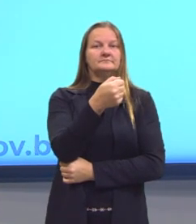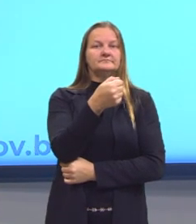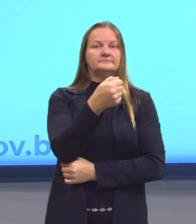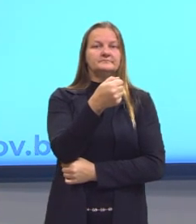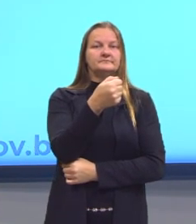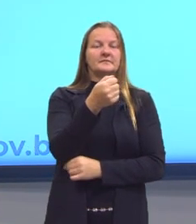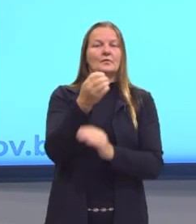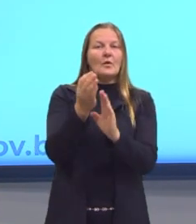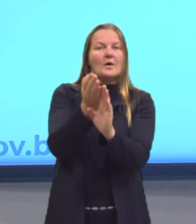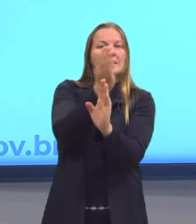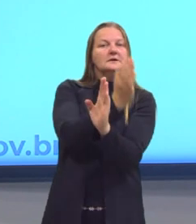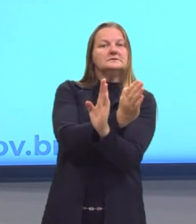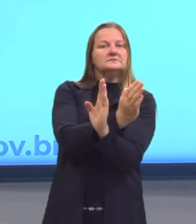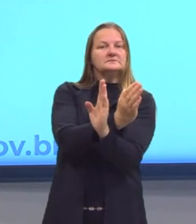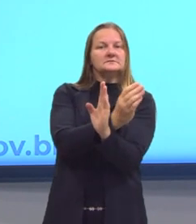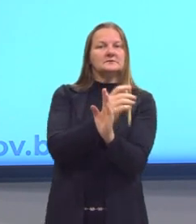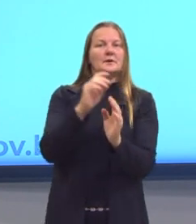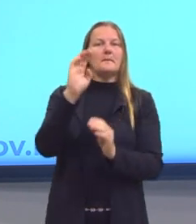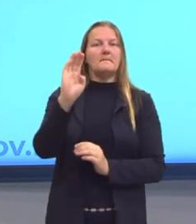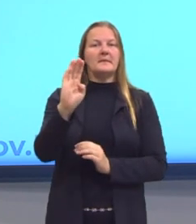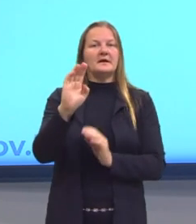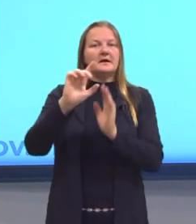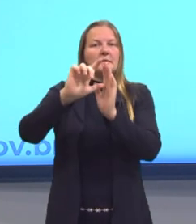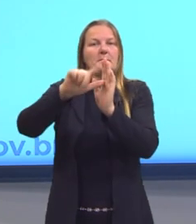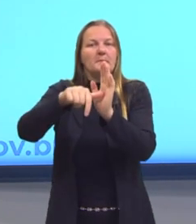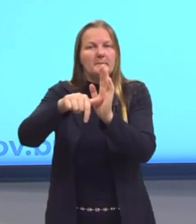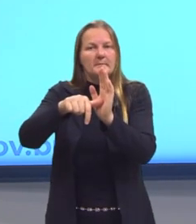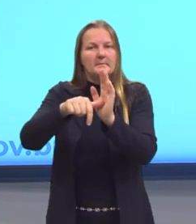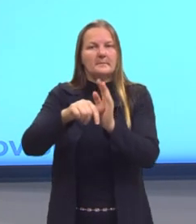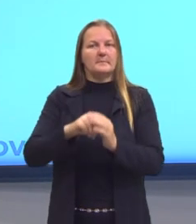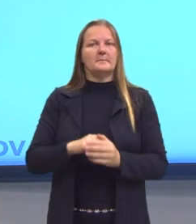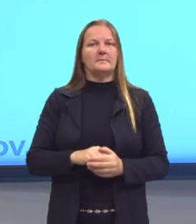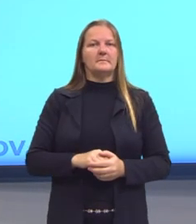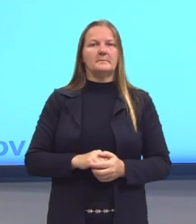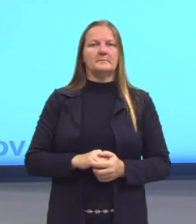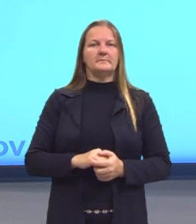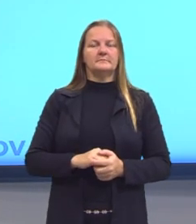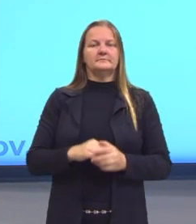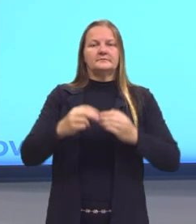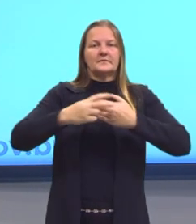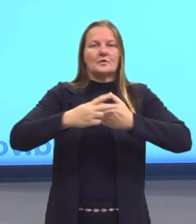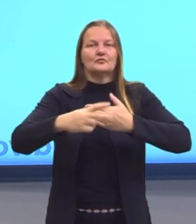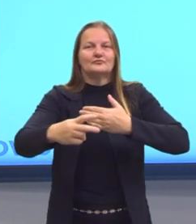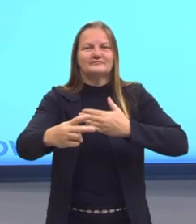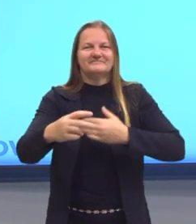de antecedente, enquanto o B pode ser chamado de consequente.